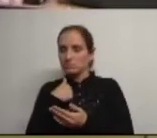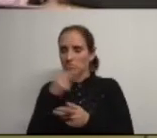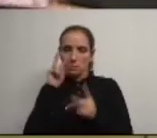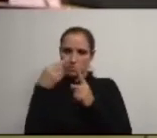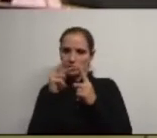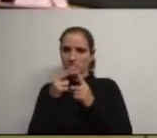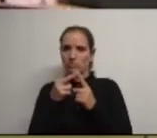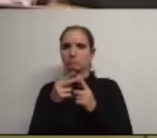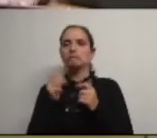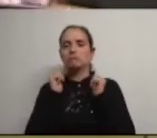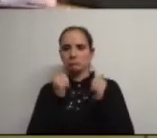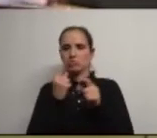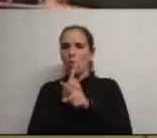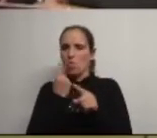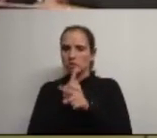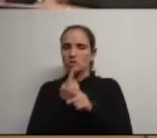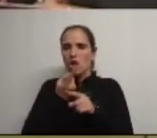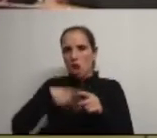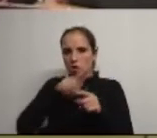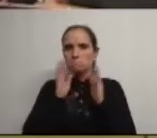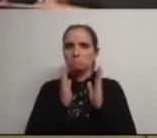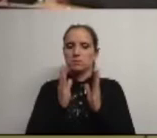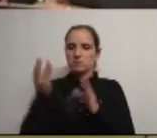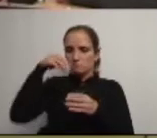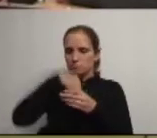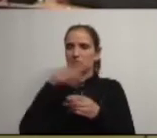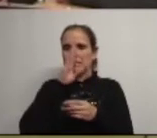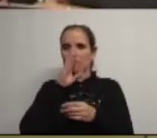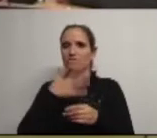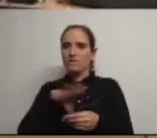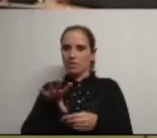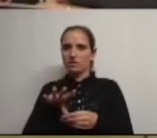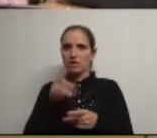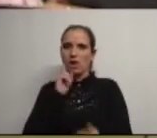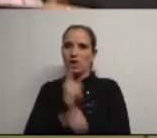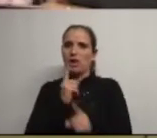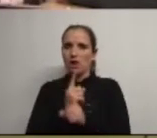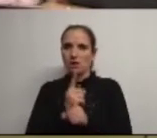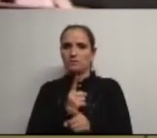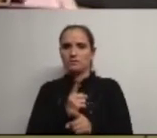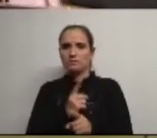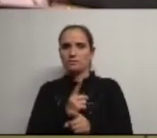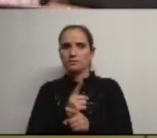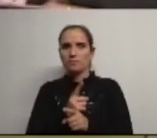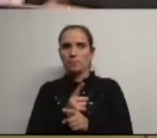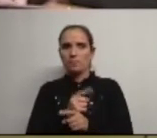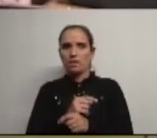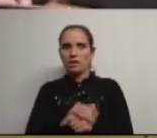perspectiva um equipamento que nós precisamos se queremos manter ser